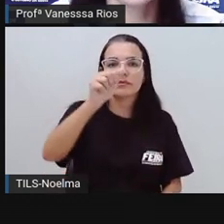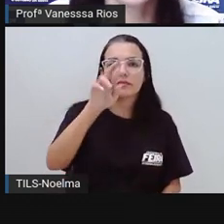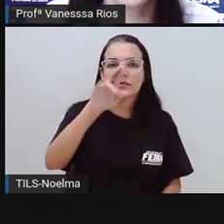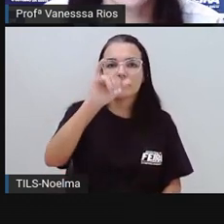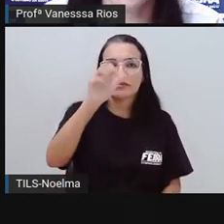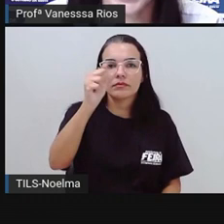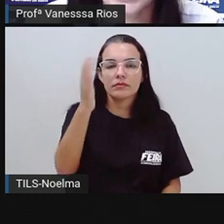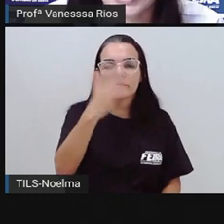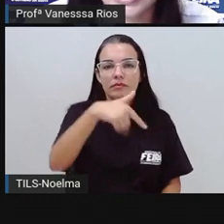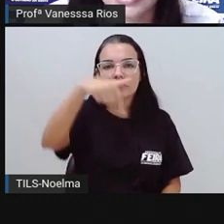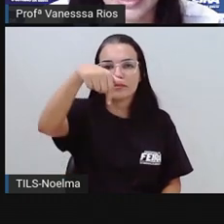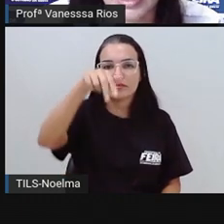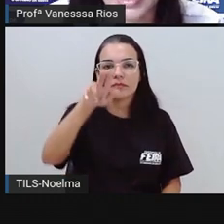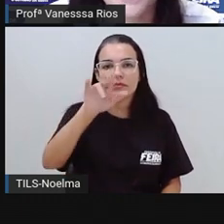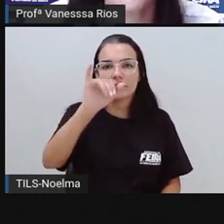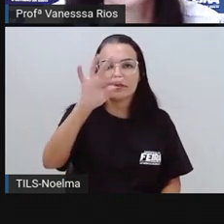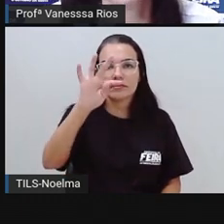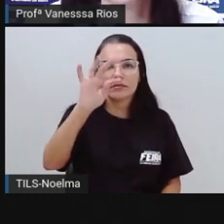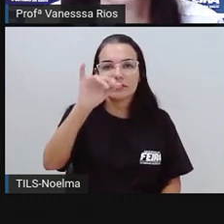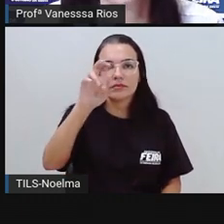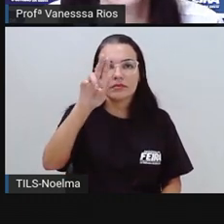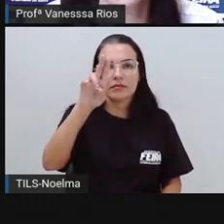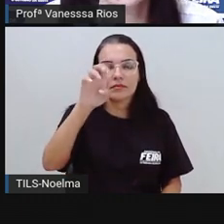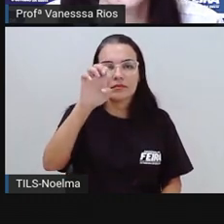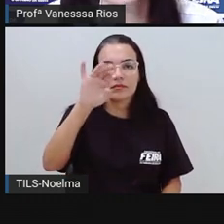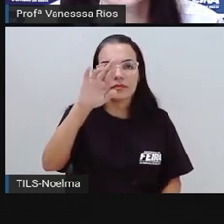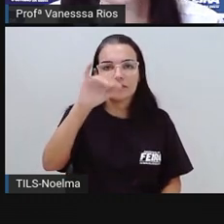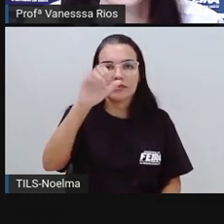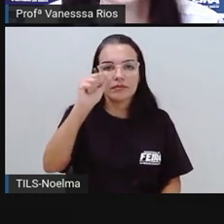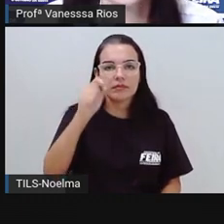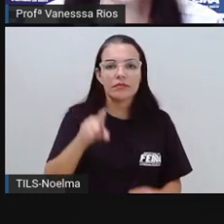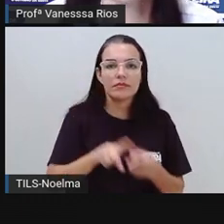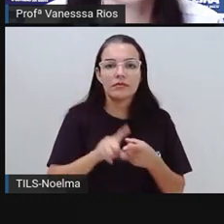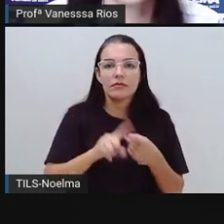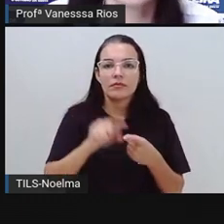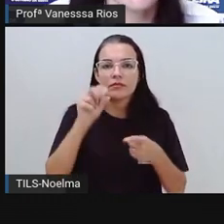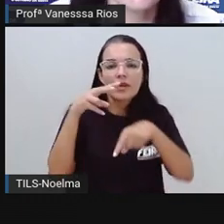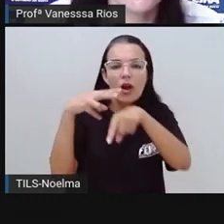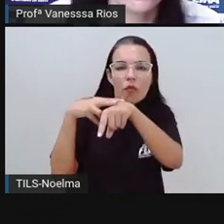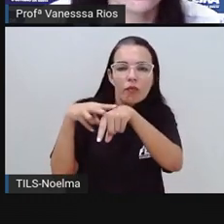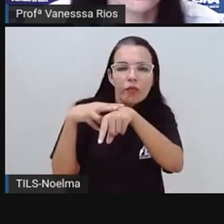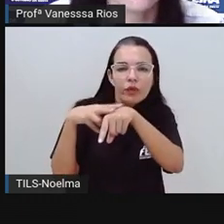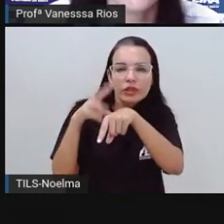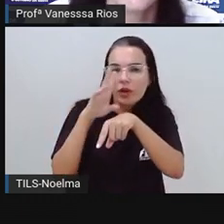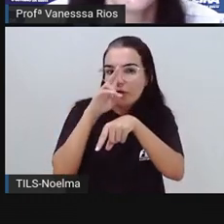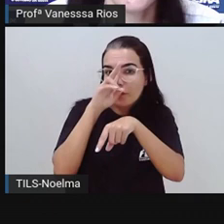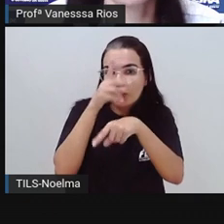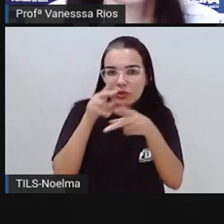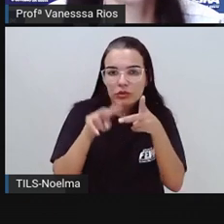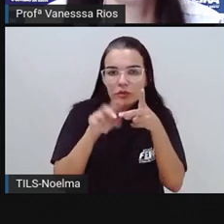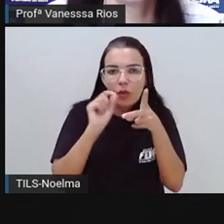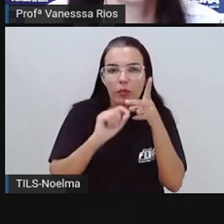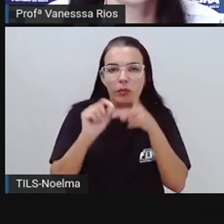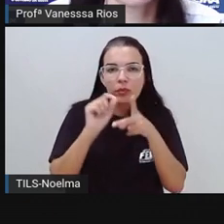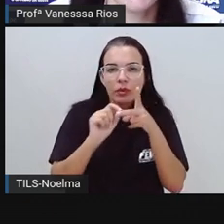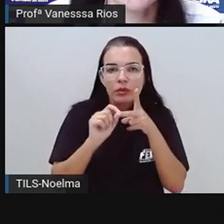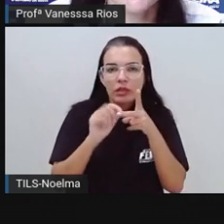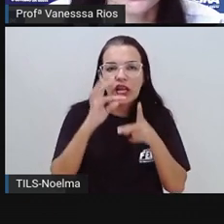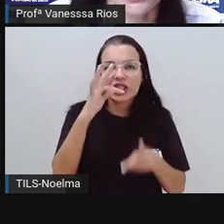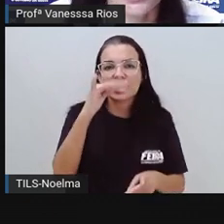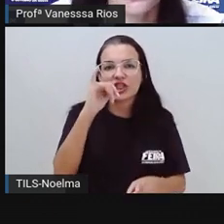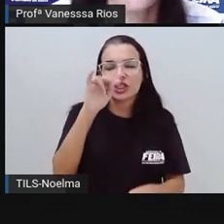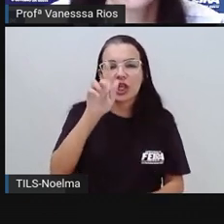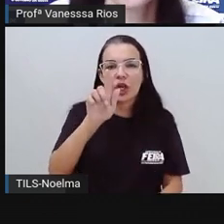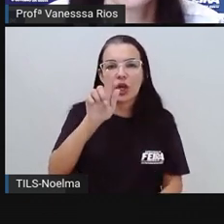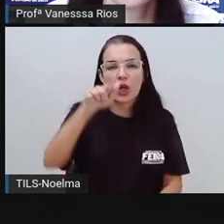distrito de Maria Quitéria. Aqui atrás, nesse verde mais escuro, é o distrito de Ticuaro